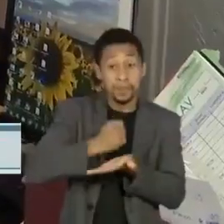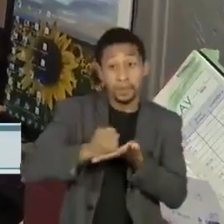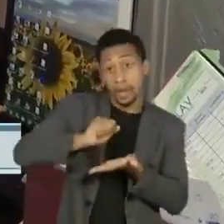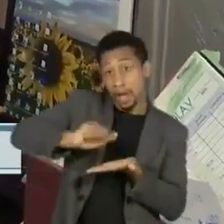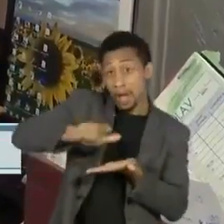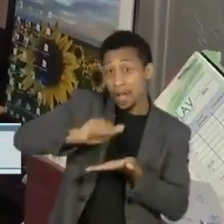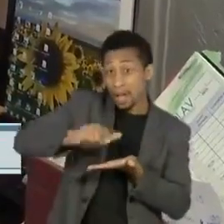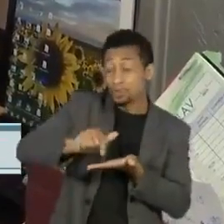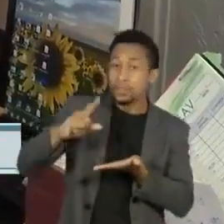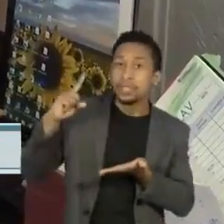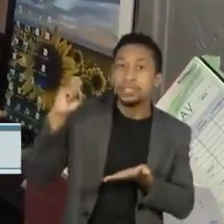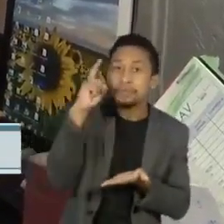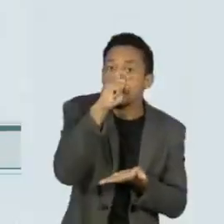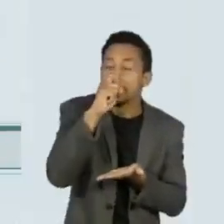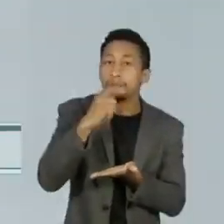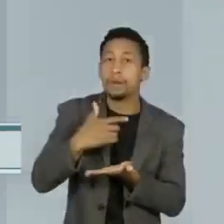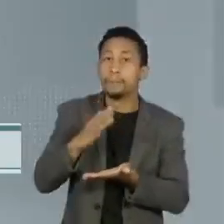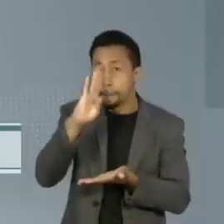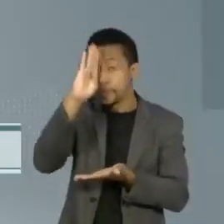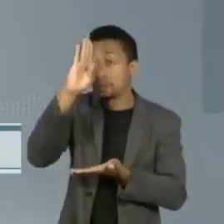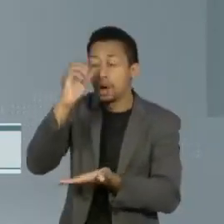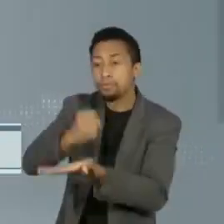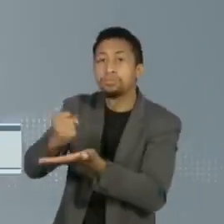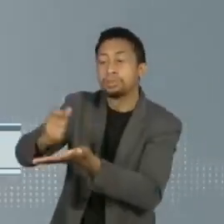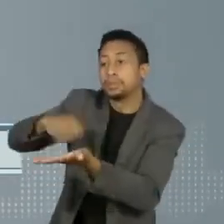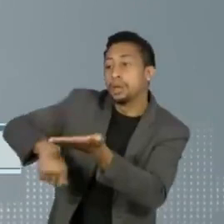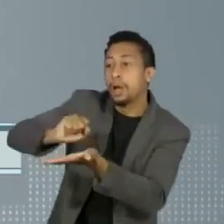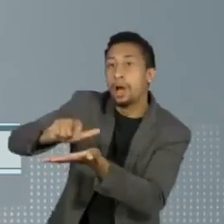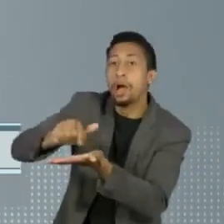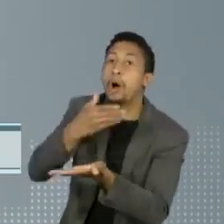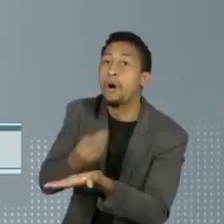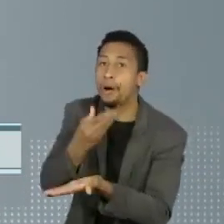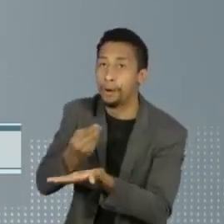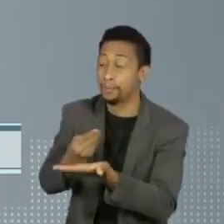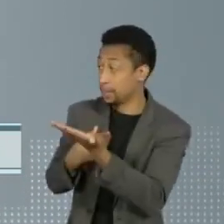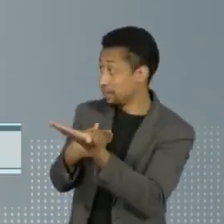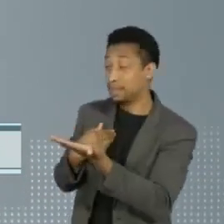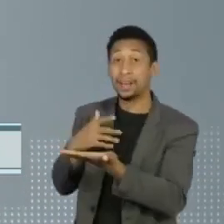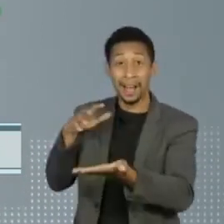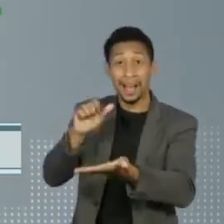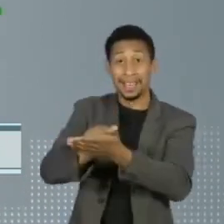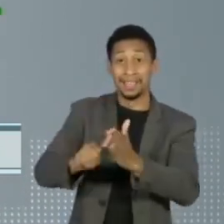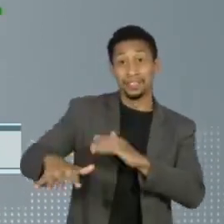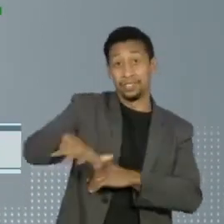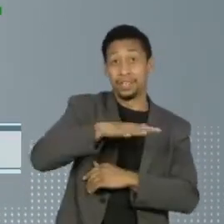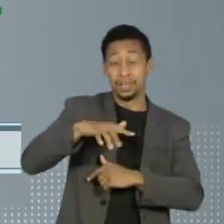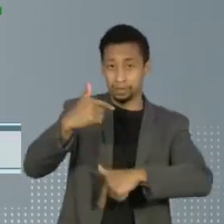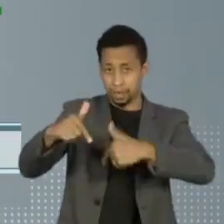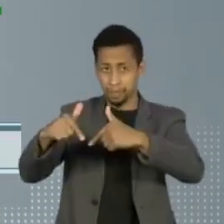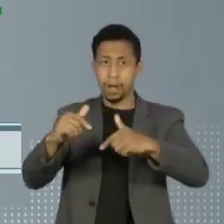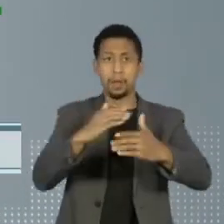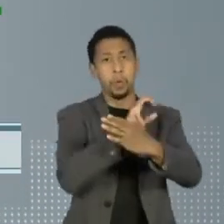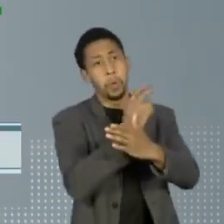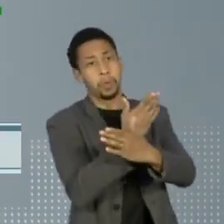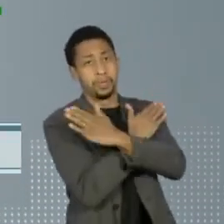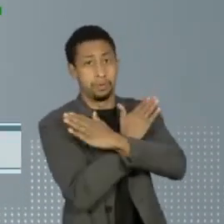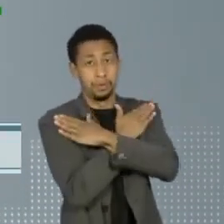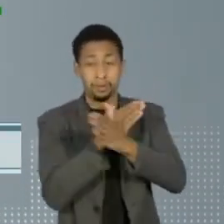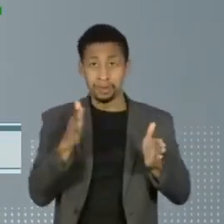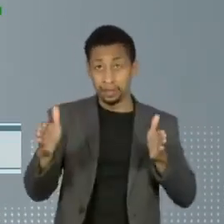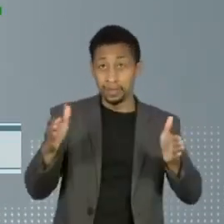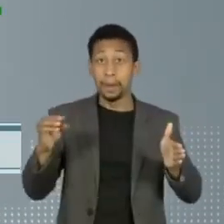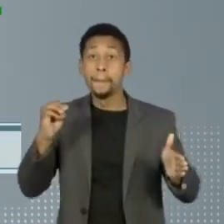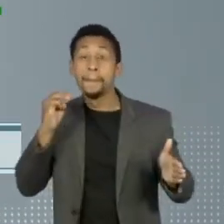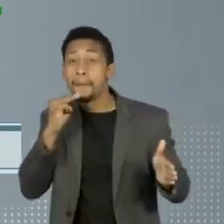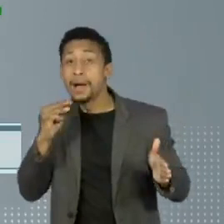tem priorizado a contratação de homens. Dados do CAGED, o Cadastro Geral de Empregados e Desempregados, indicam que entre março e